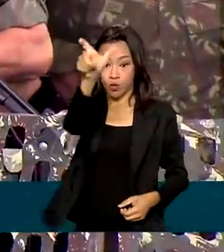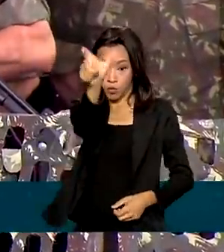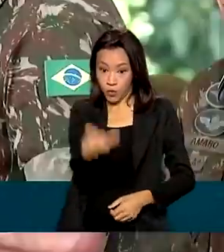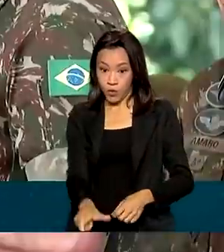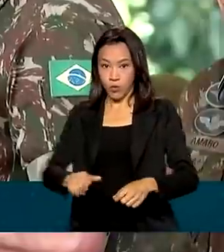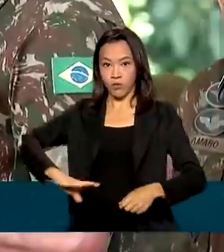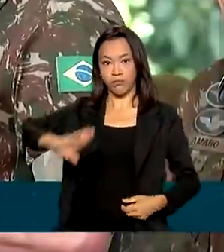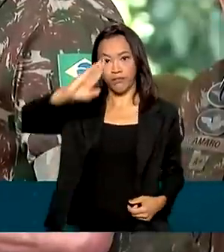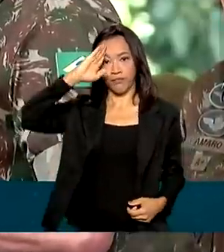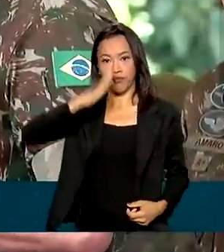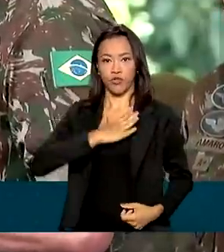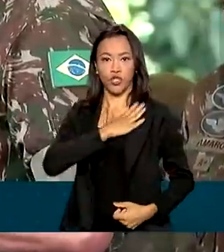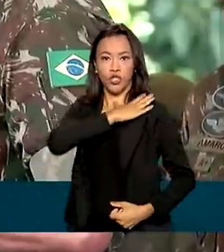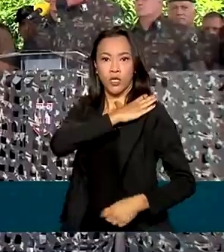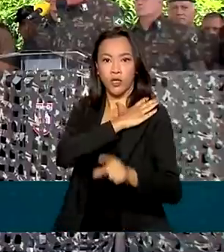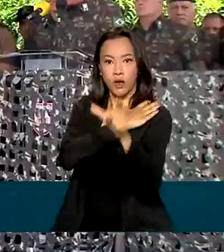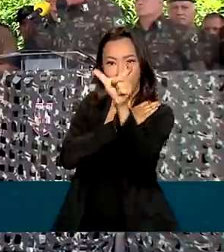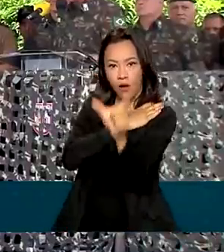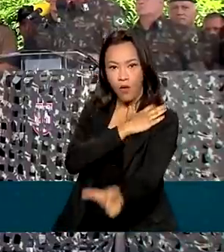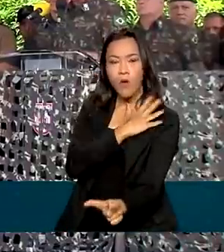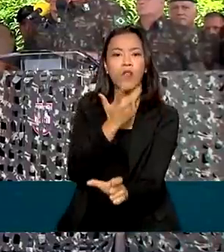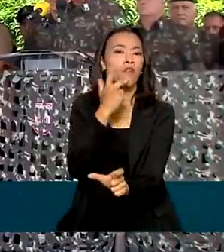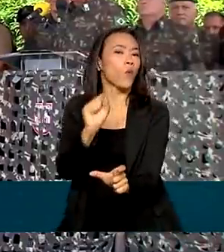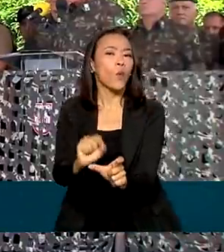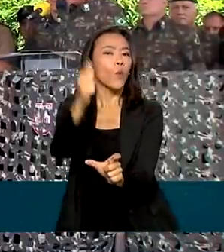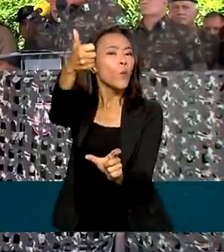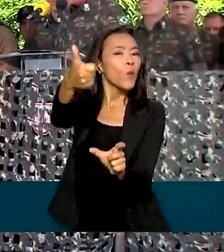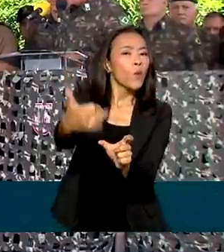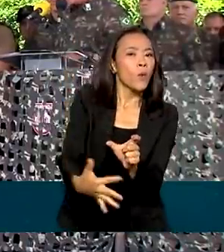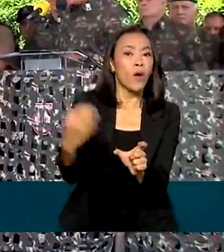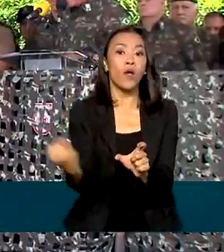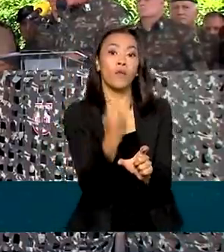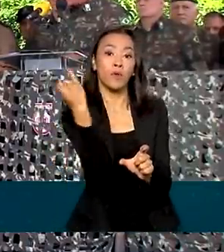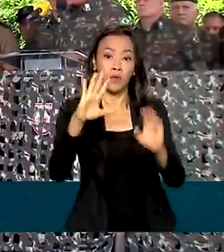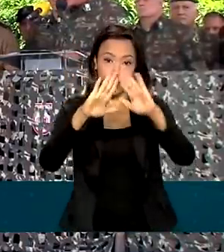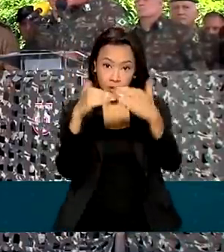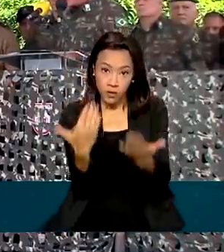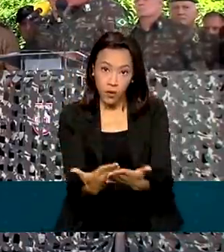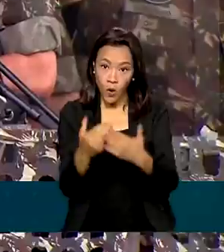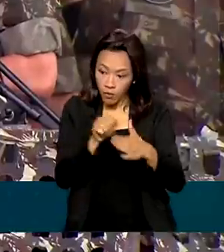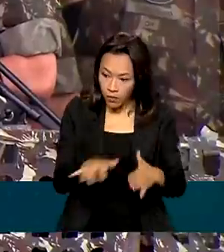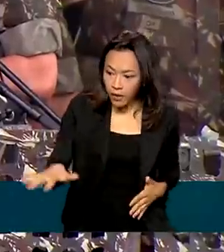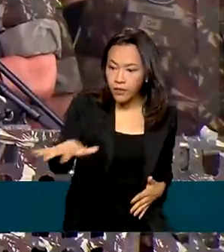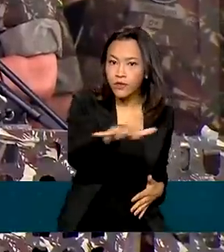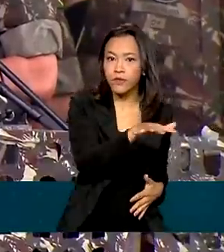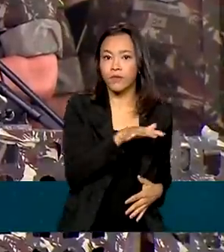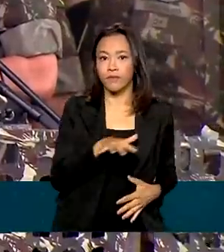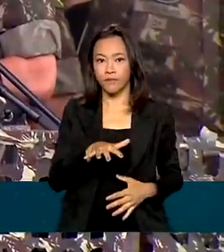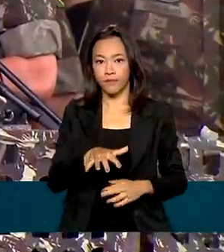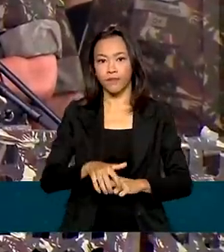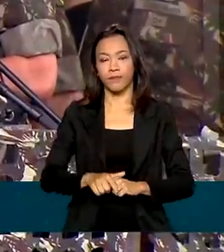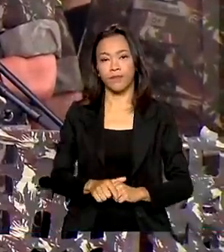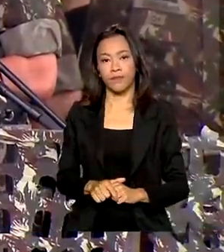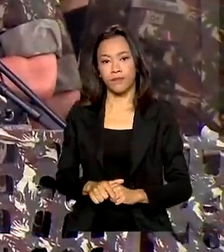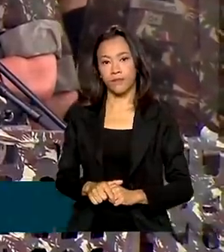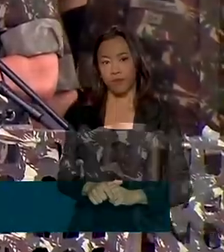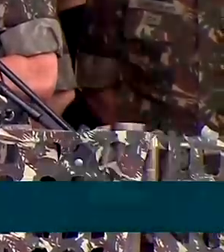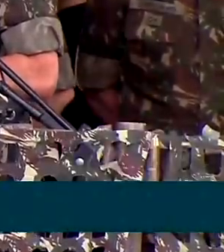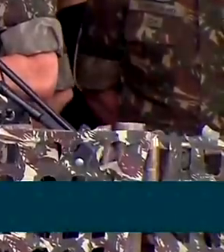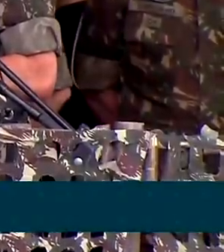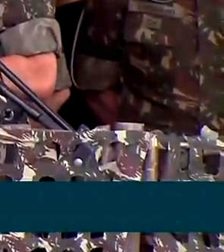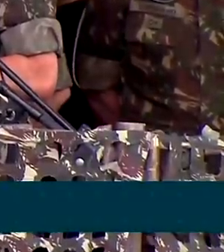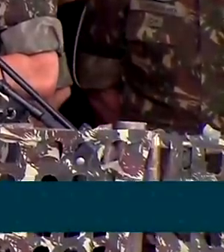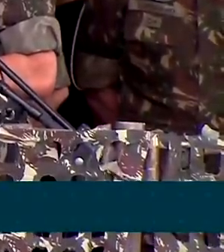general Paulo Sérgio Nogueira de Oliveira, destacou a importância da escola de sargentos para a região. Essa iniciativa do Exército